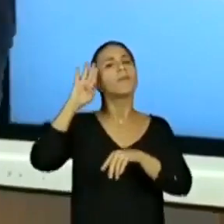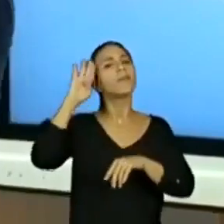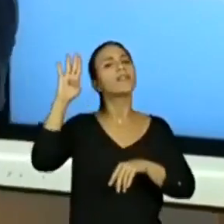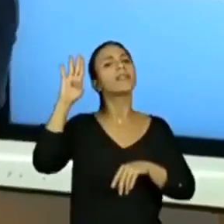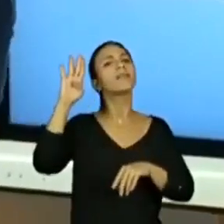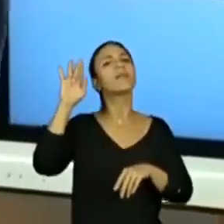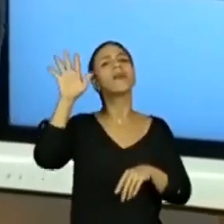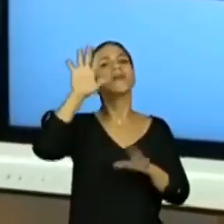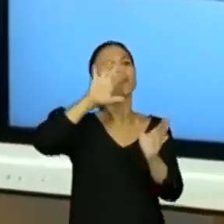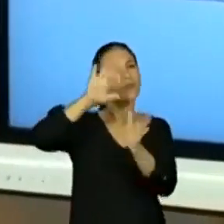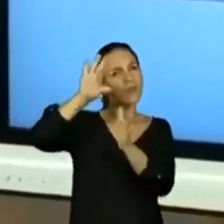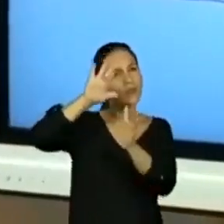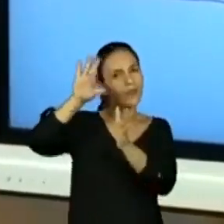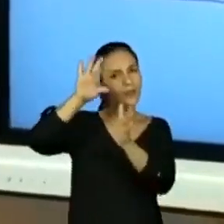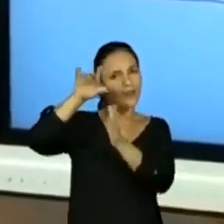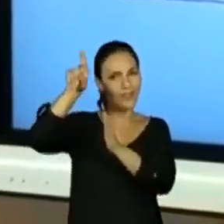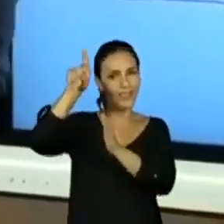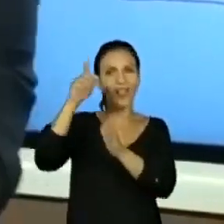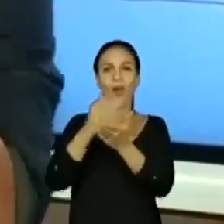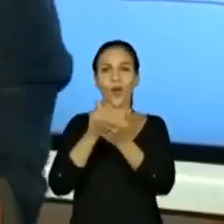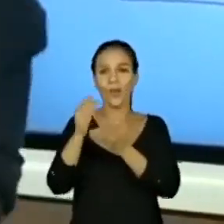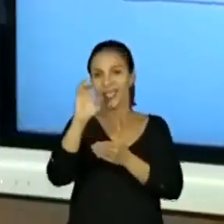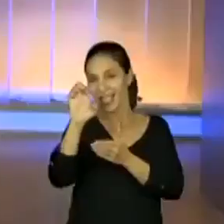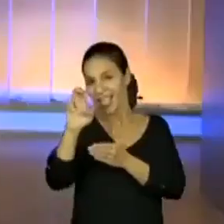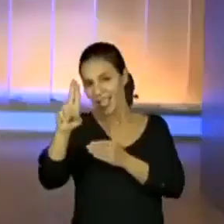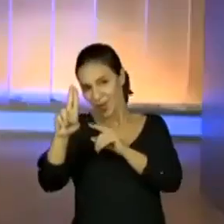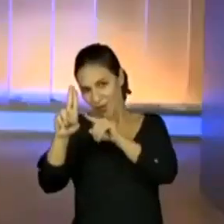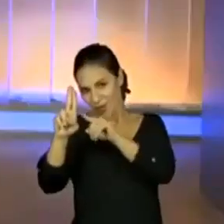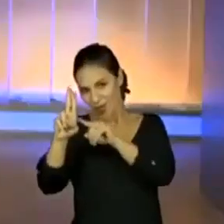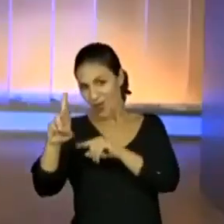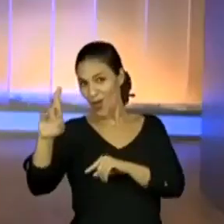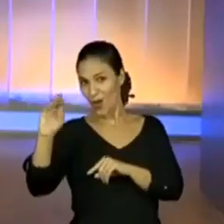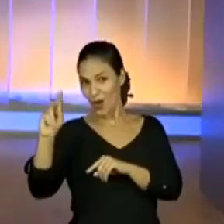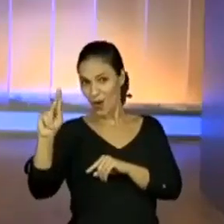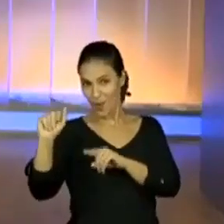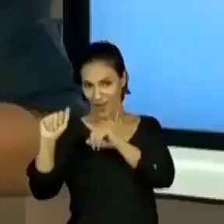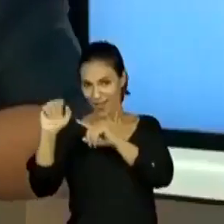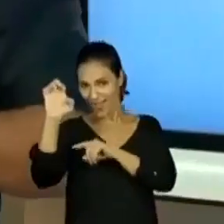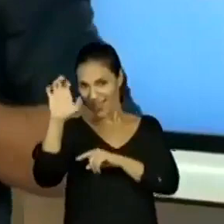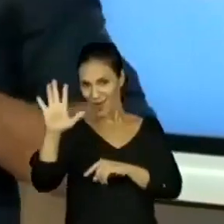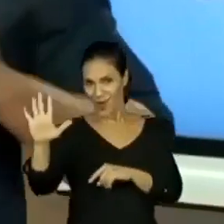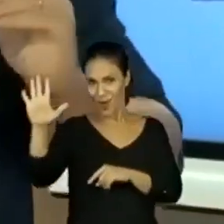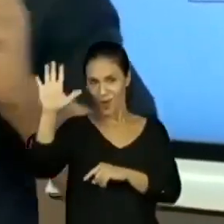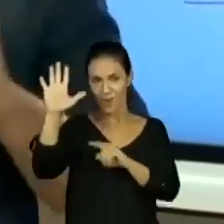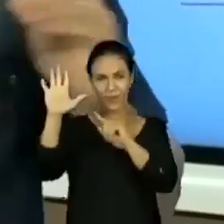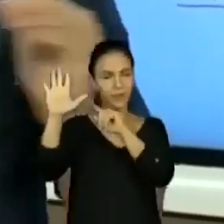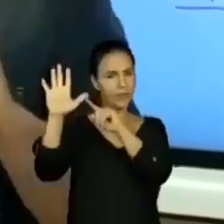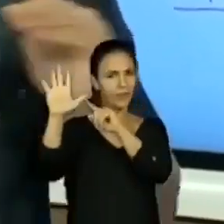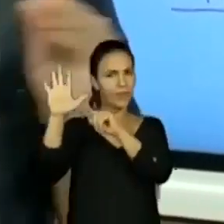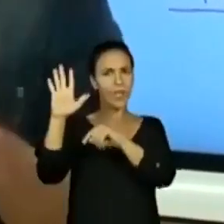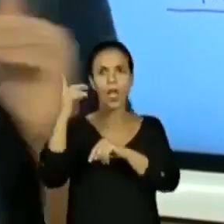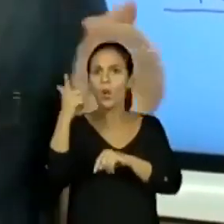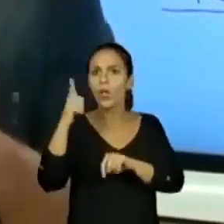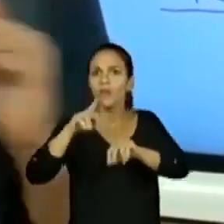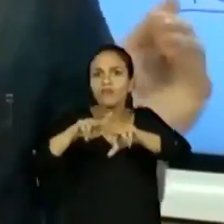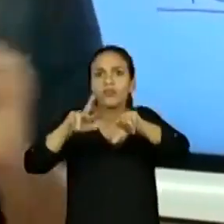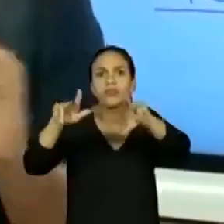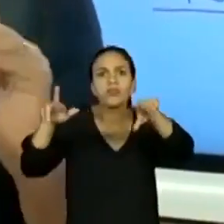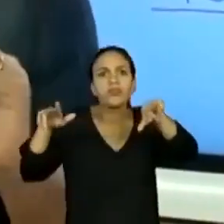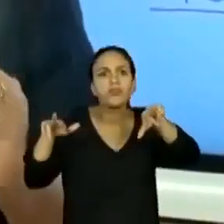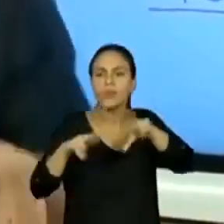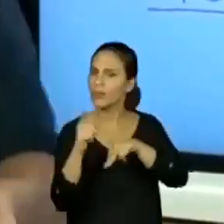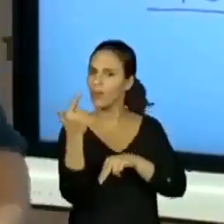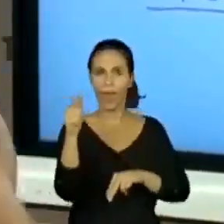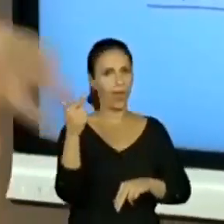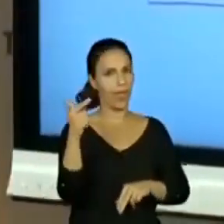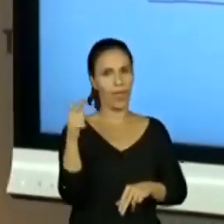localizados ali naquele continente, começa com eu e termina com Europa, não tem essa miscigenação que